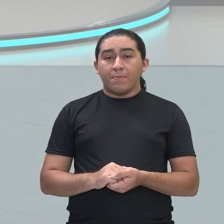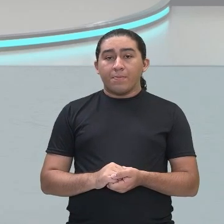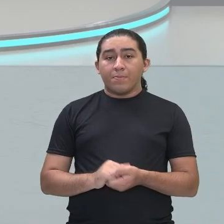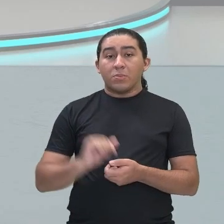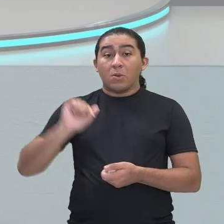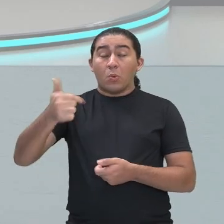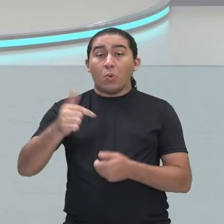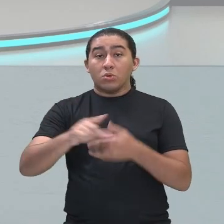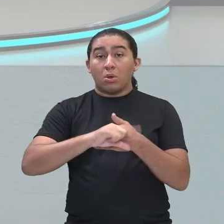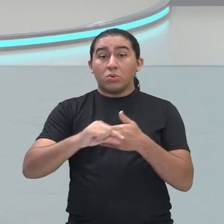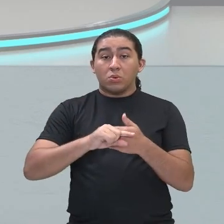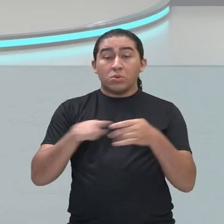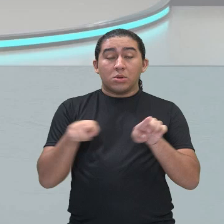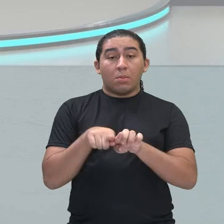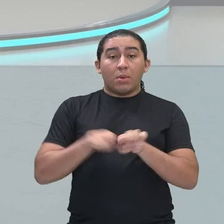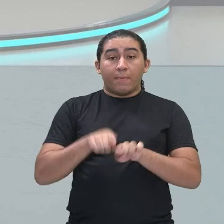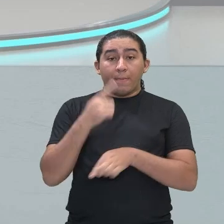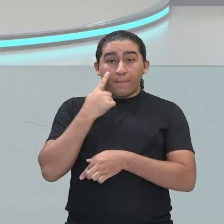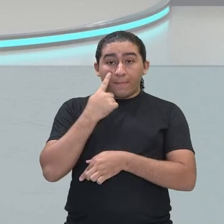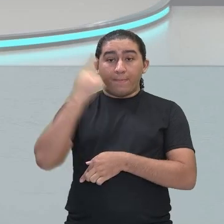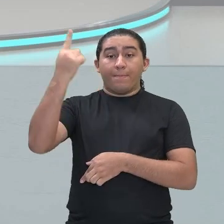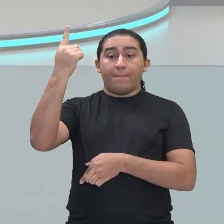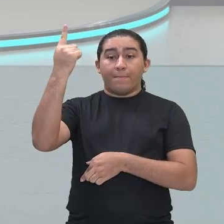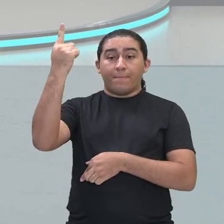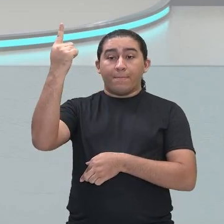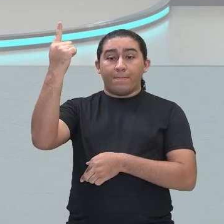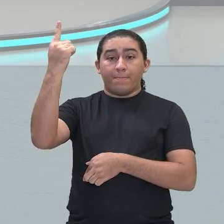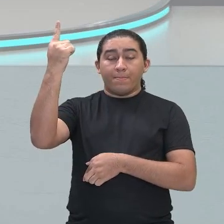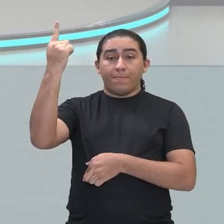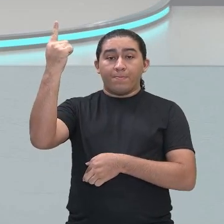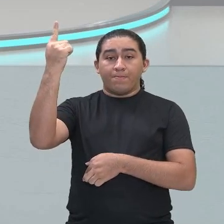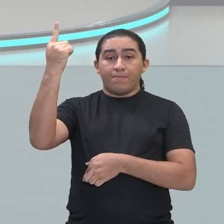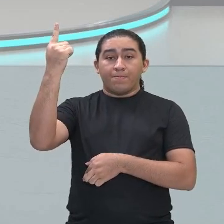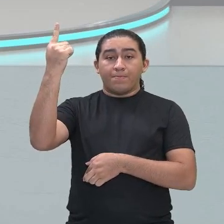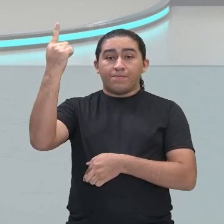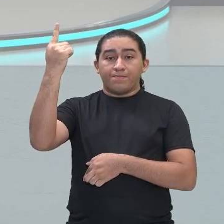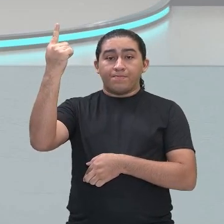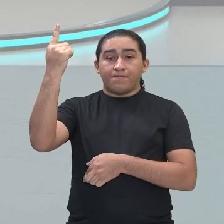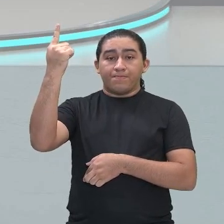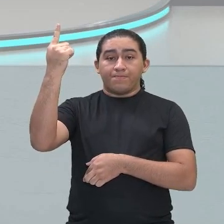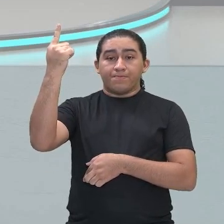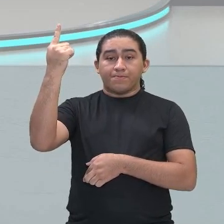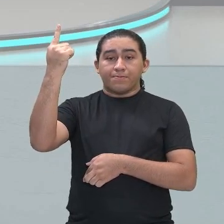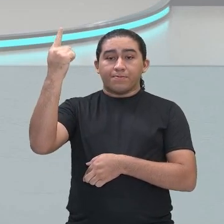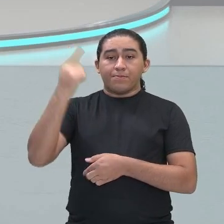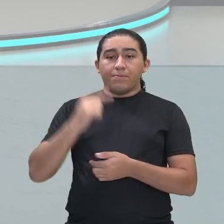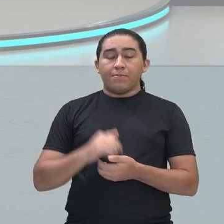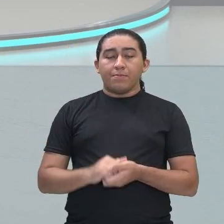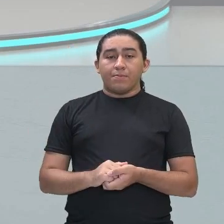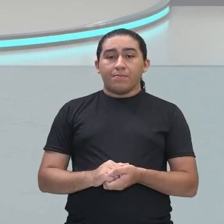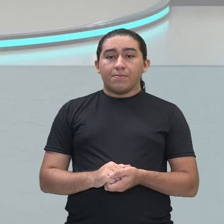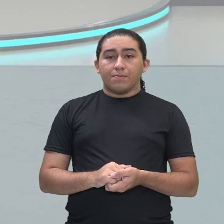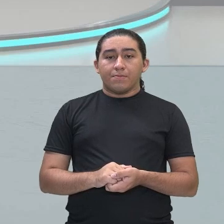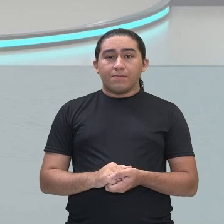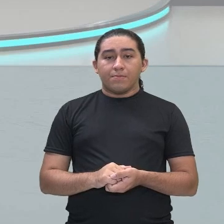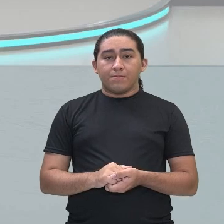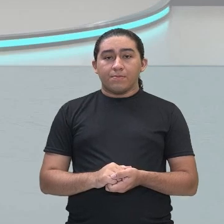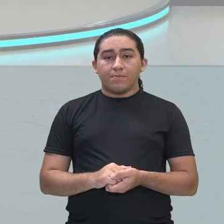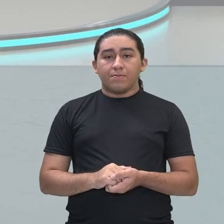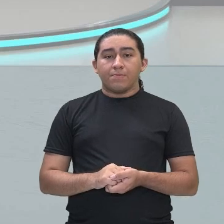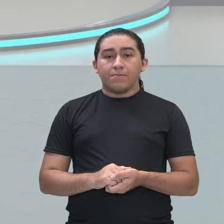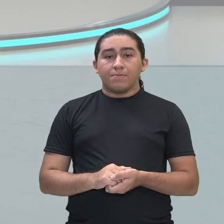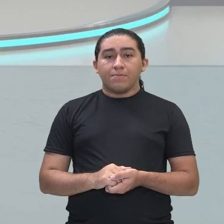Nicolau Tolentino de Almeida. Então, ele tinha como obra Micelânea, Curiosa e Proveitosa,